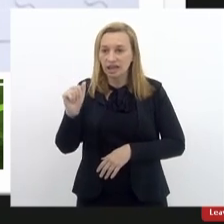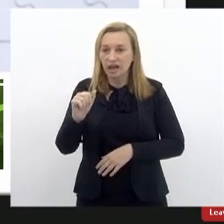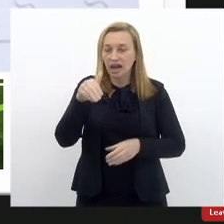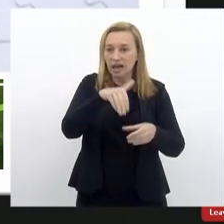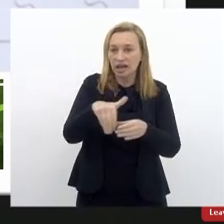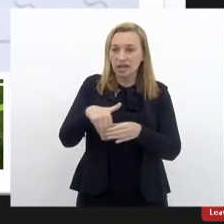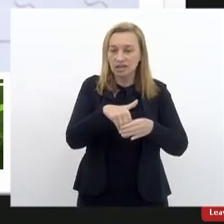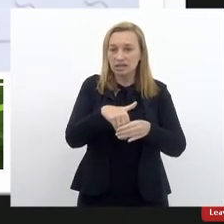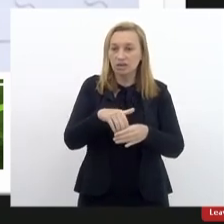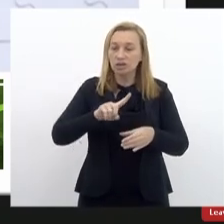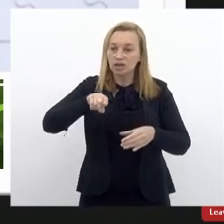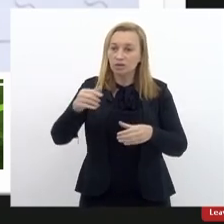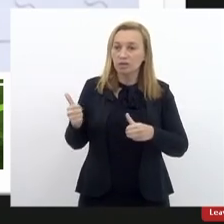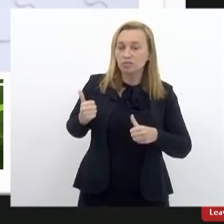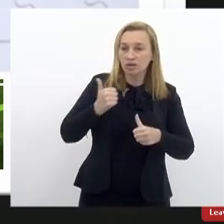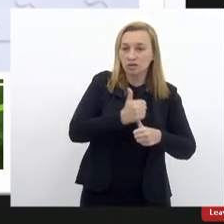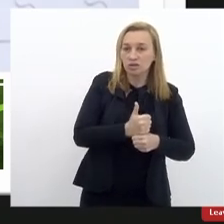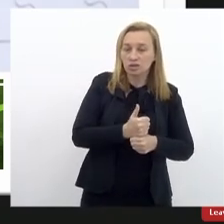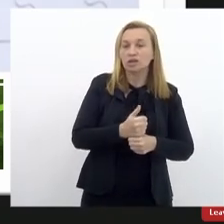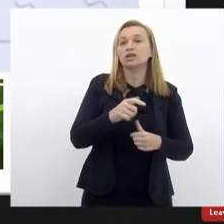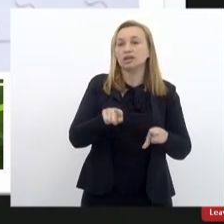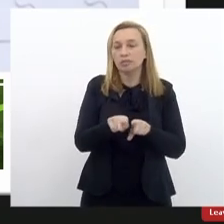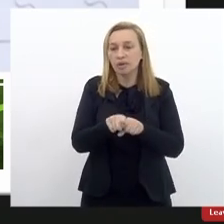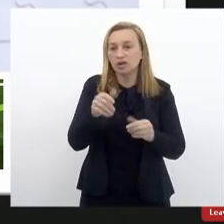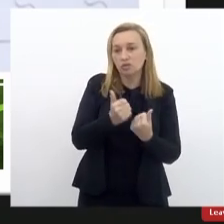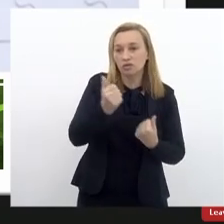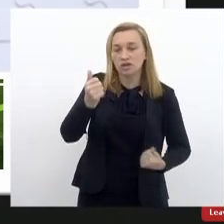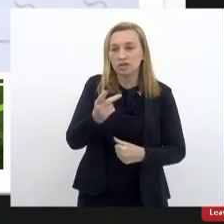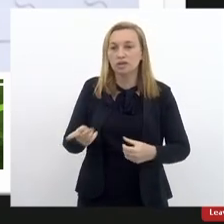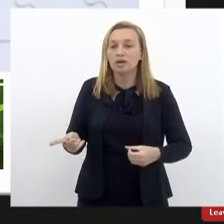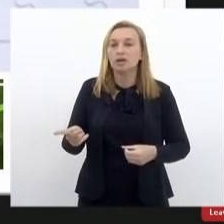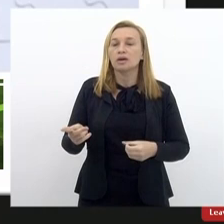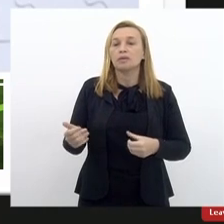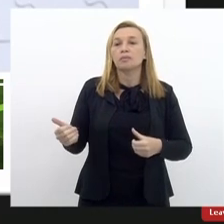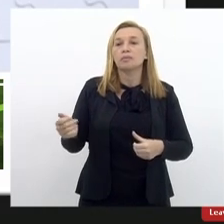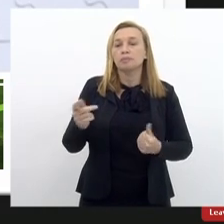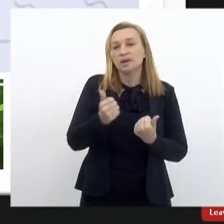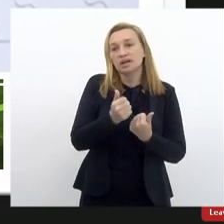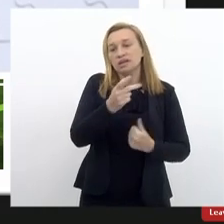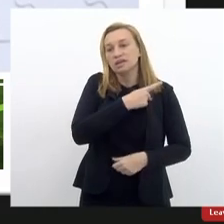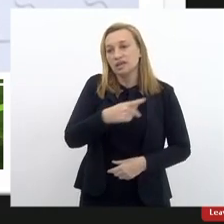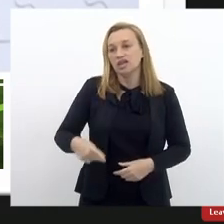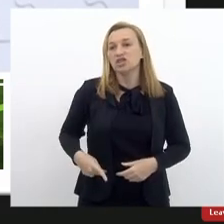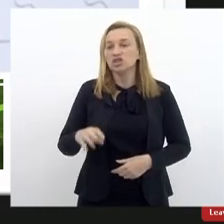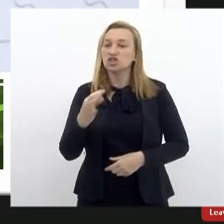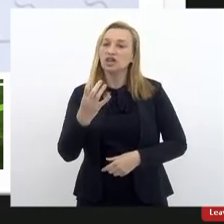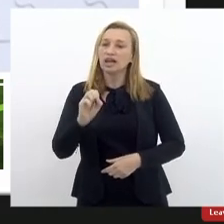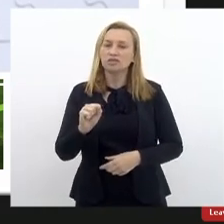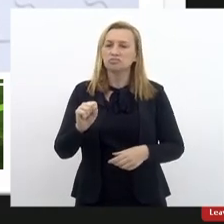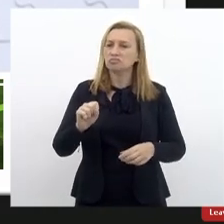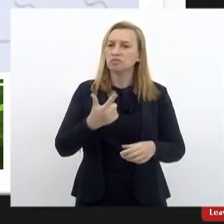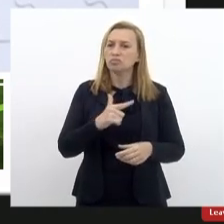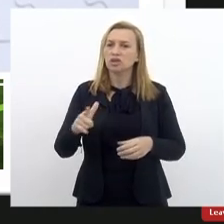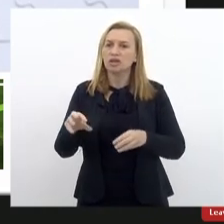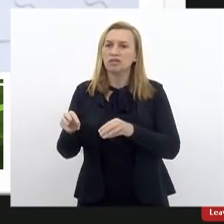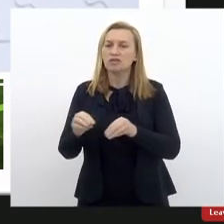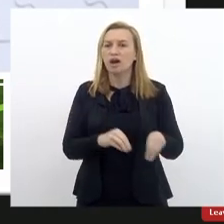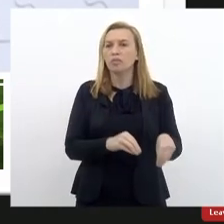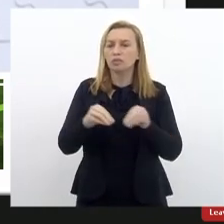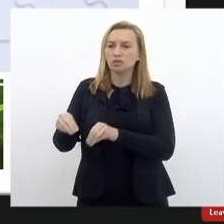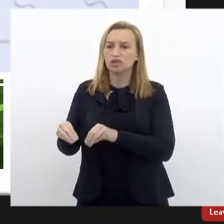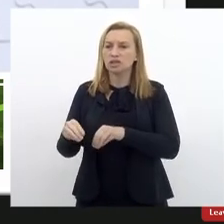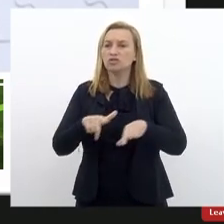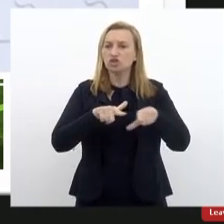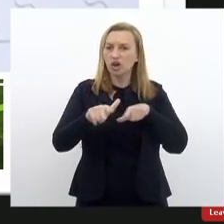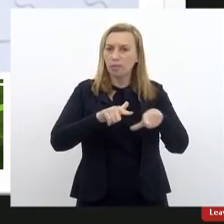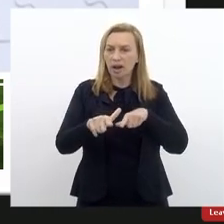e a minha posse e a posse do vice-presidente Charbel. Então, não houve uma transição com relação aos trabalhos que estavam